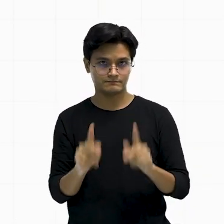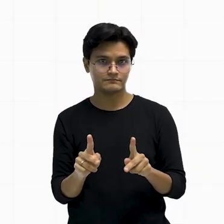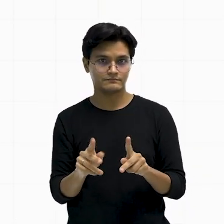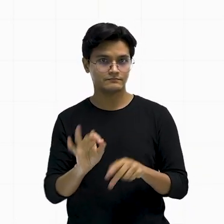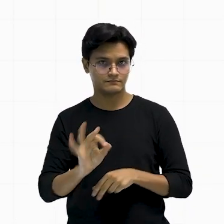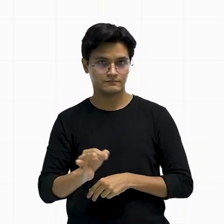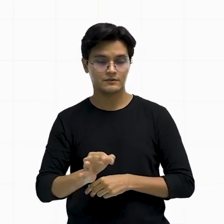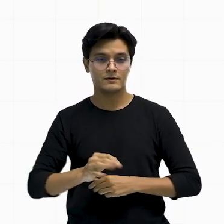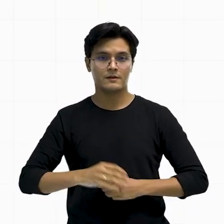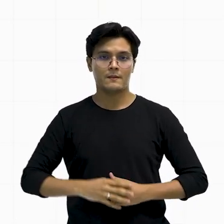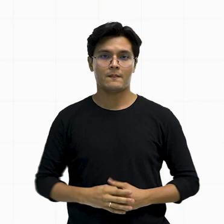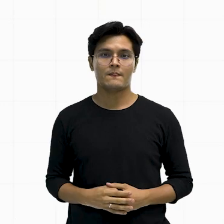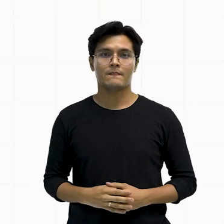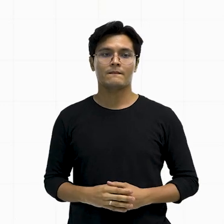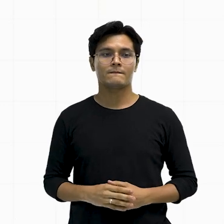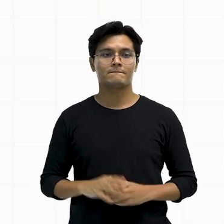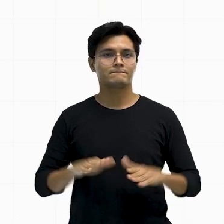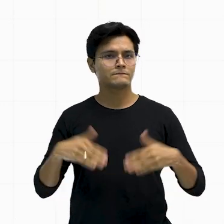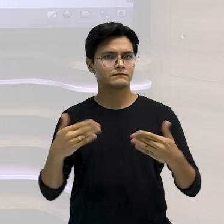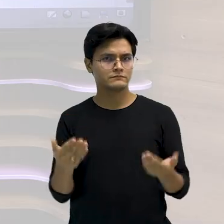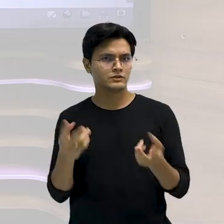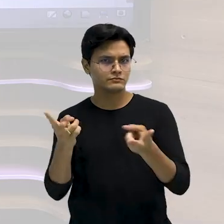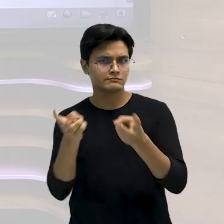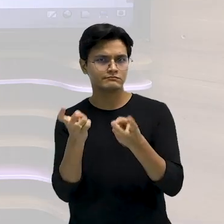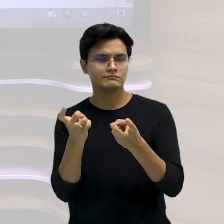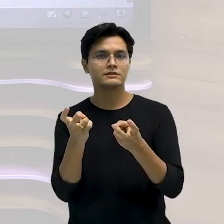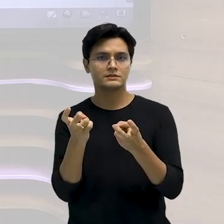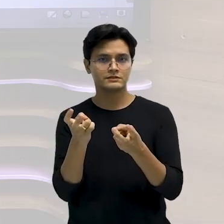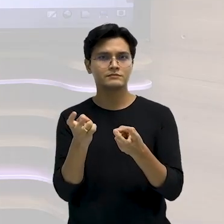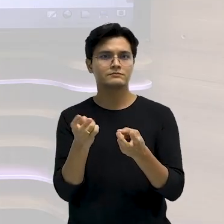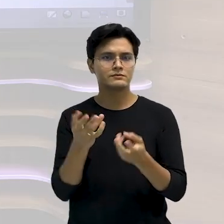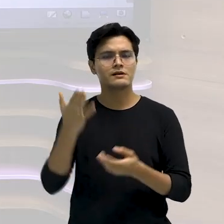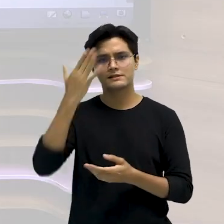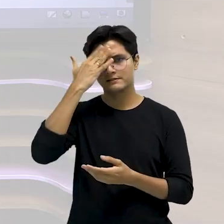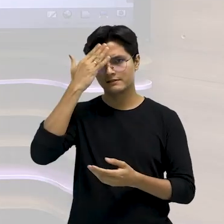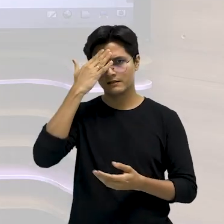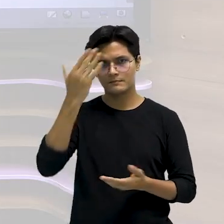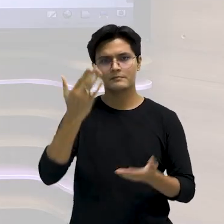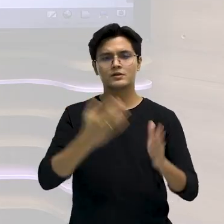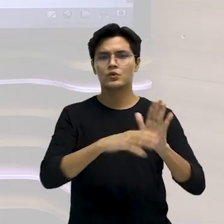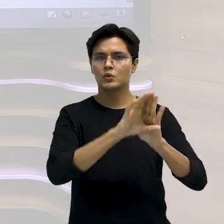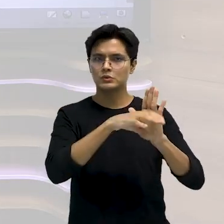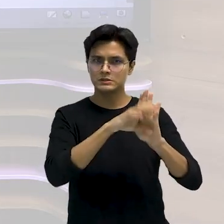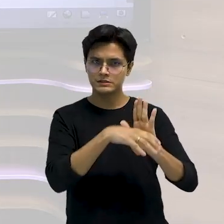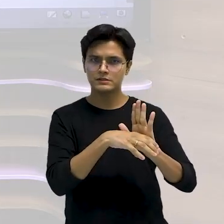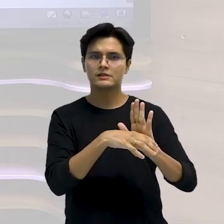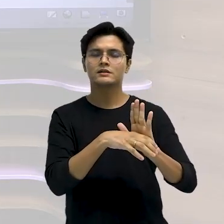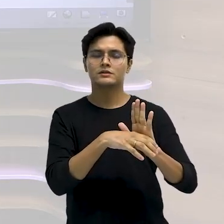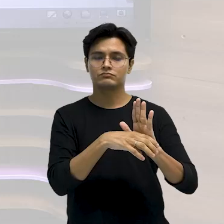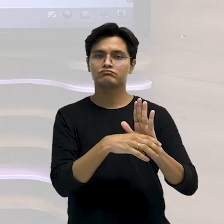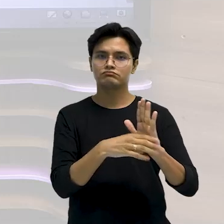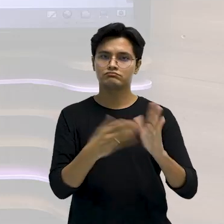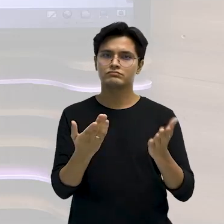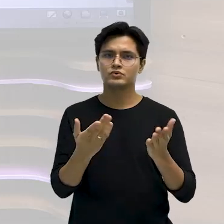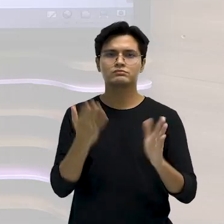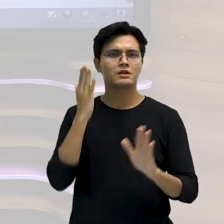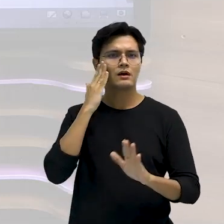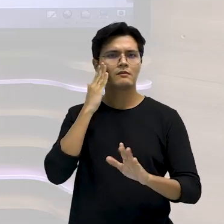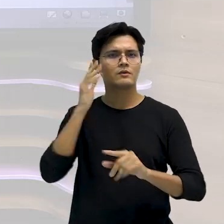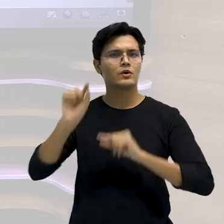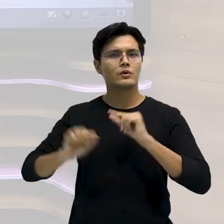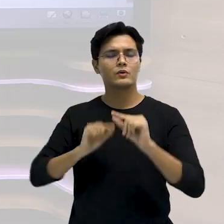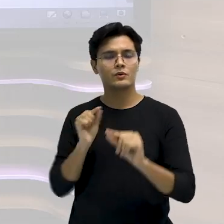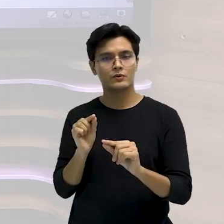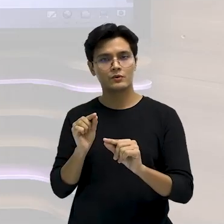Certo? Então, vejam que a partir do conceito que nós já definimos, que somando os três